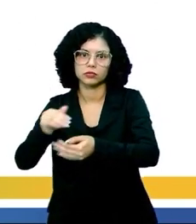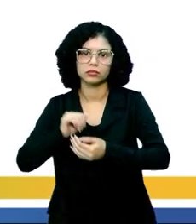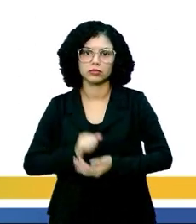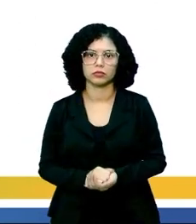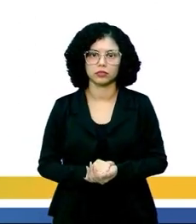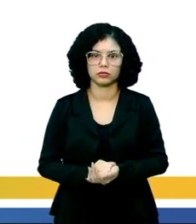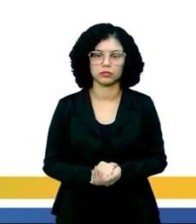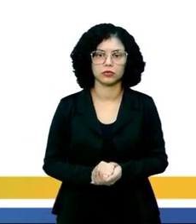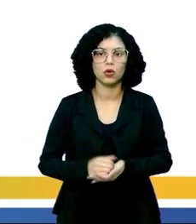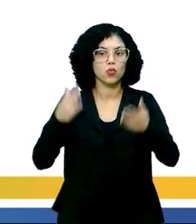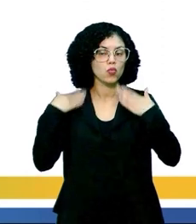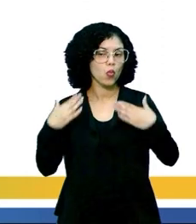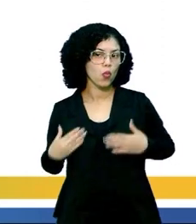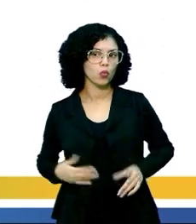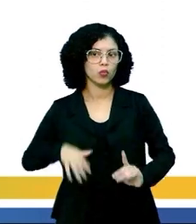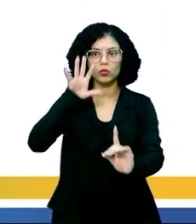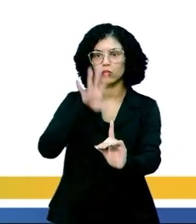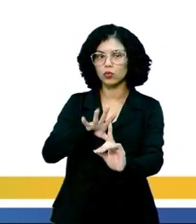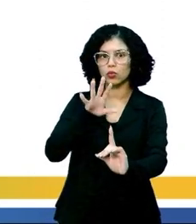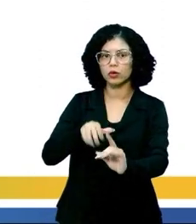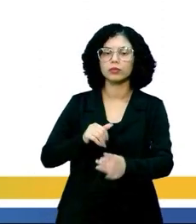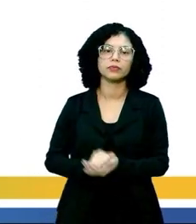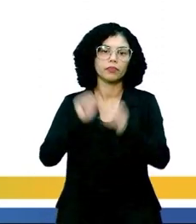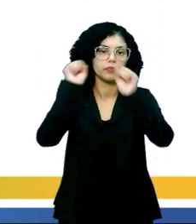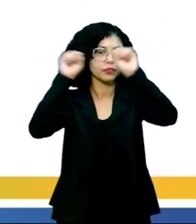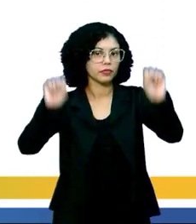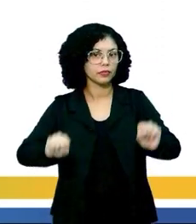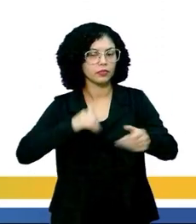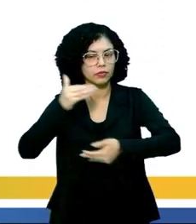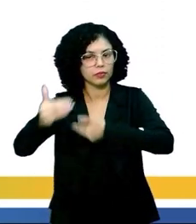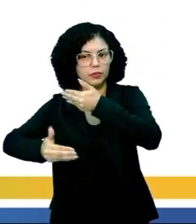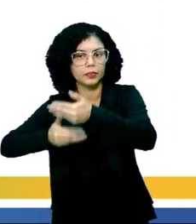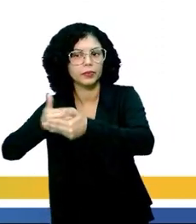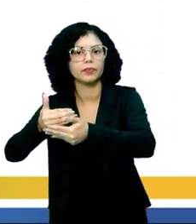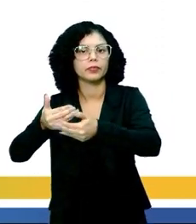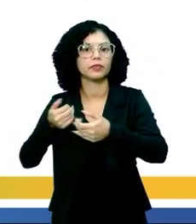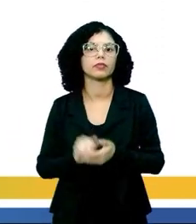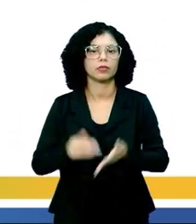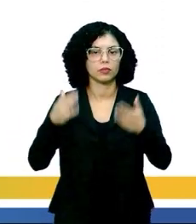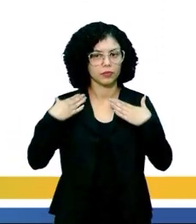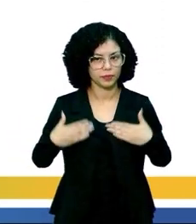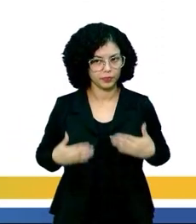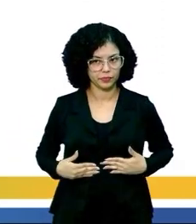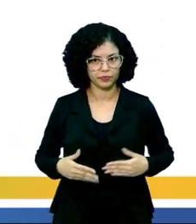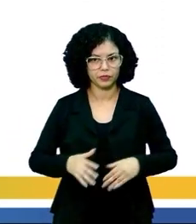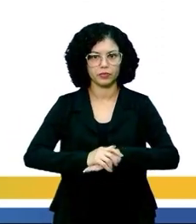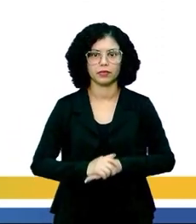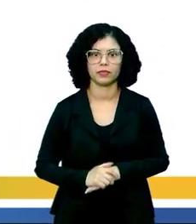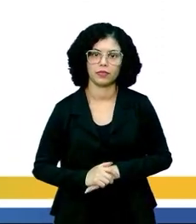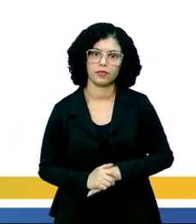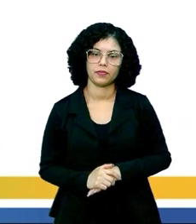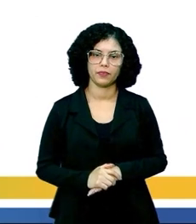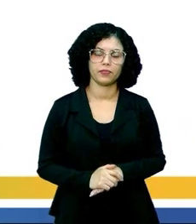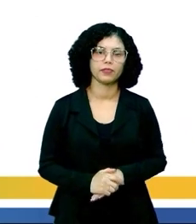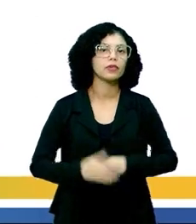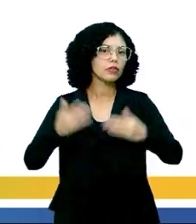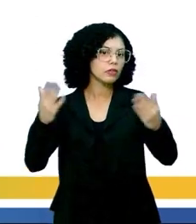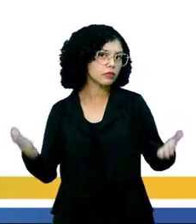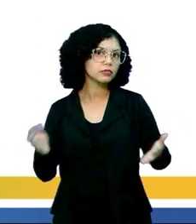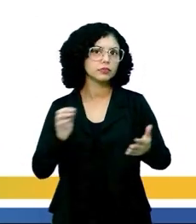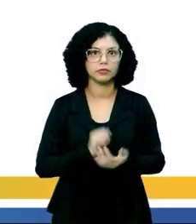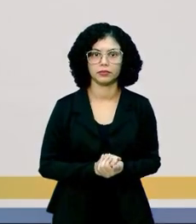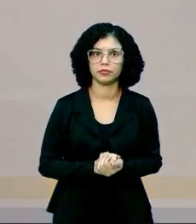processos fisiológicos influenciam no funcionamento dos sistemas e processos do corpo humano. Pessoal,